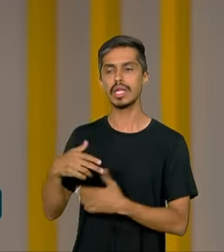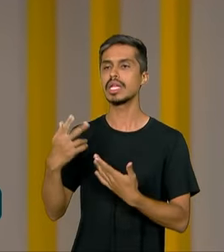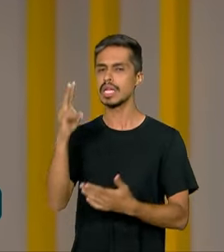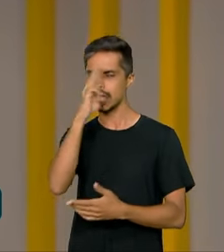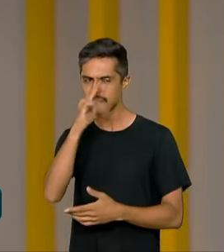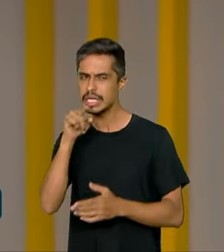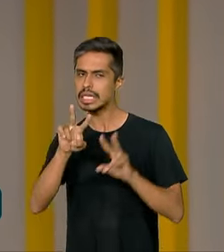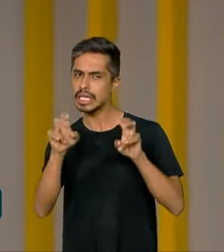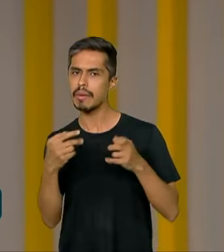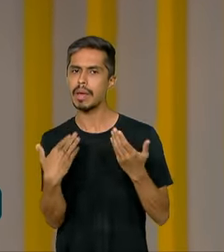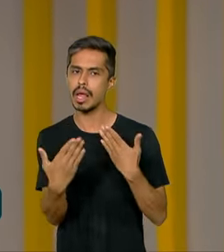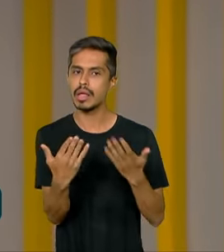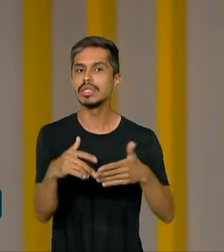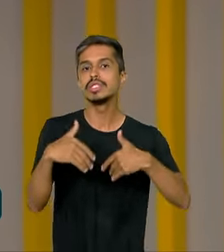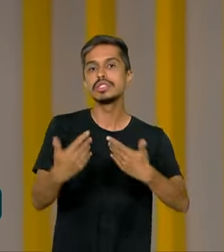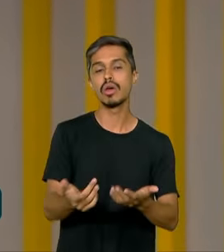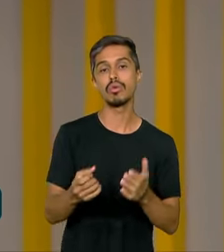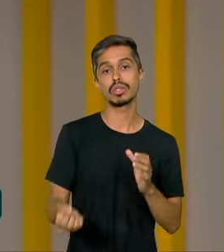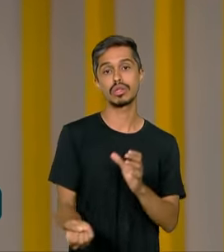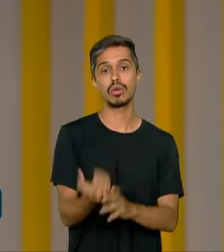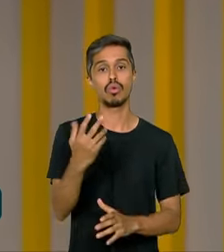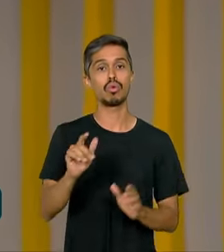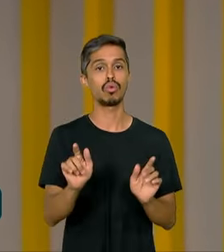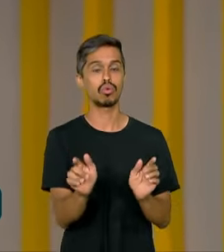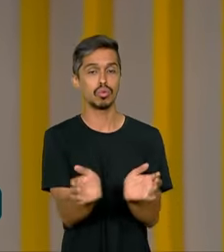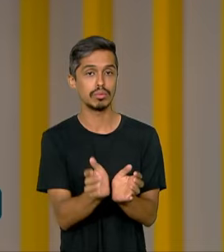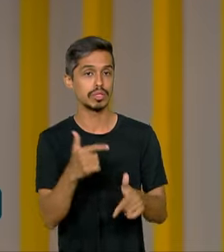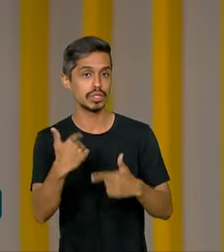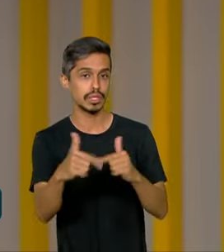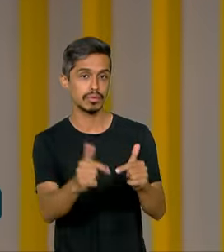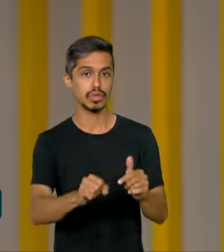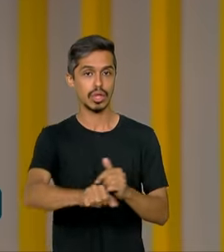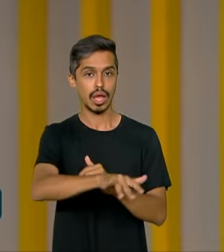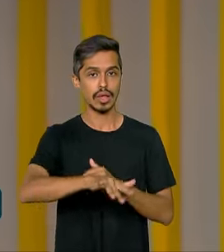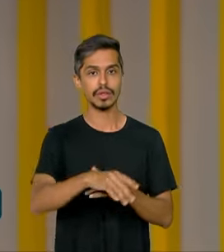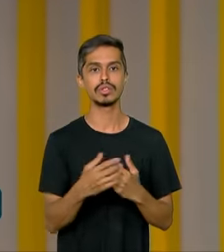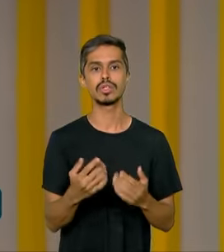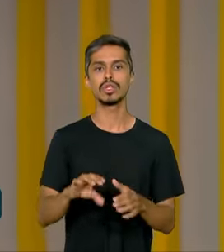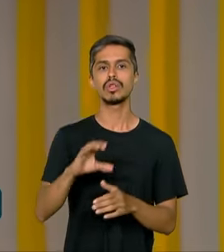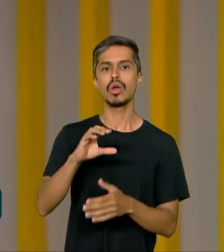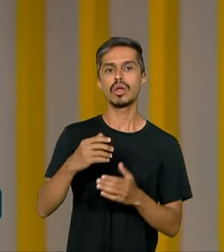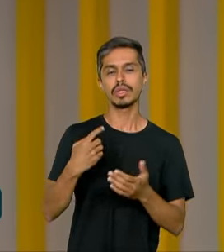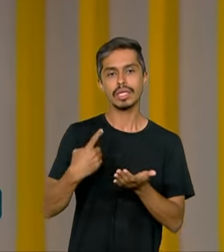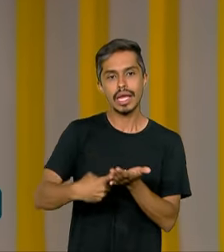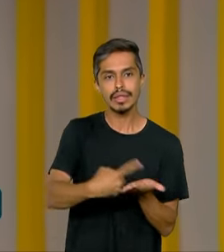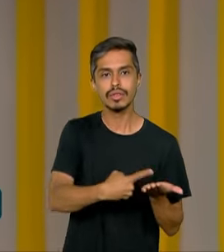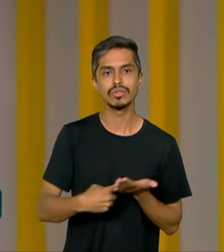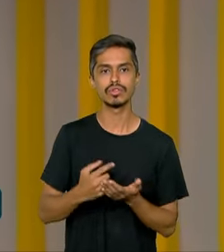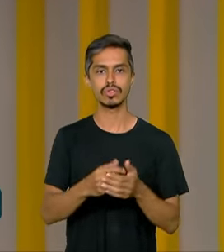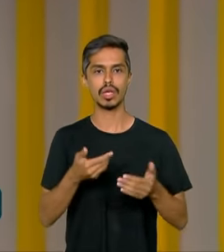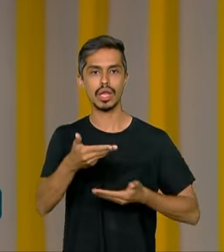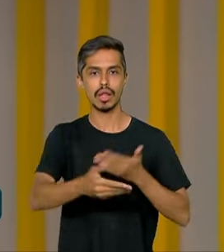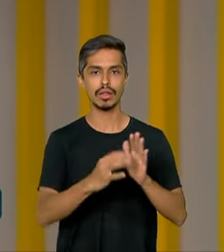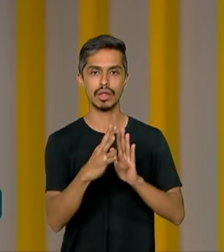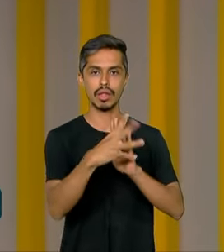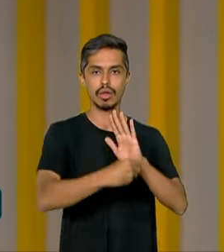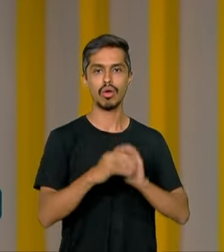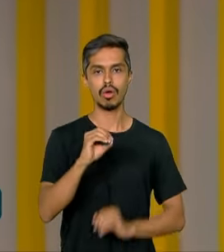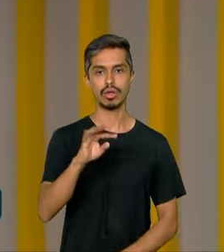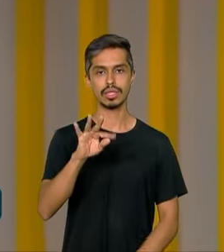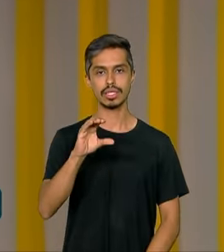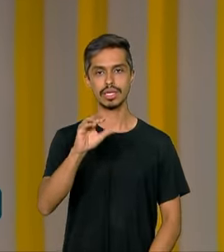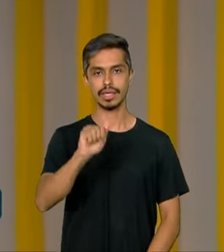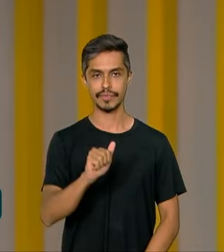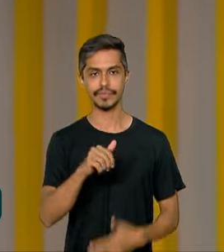encontro para a criação de um grupo de trabalho no âmbito da organização do Tratado de Cooperação Amazônica, OTCA, que